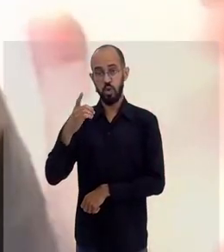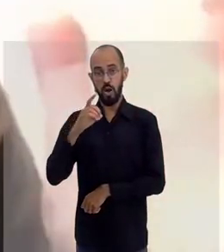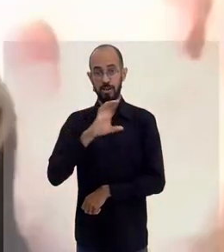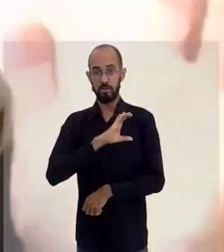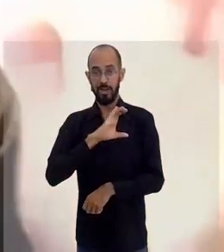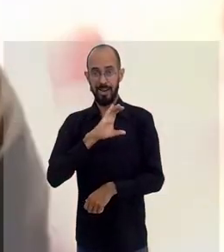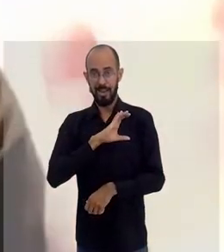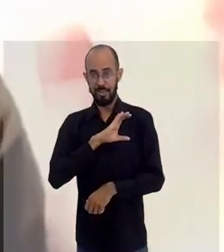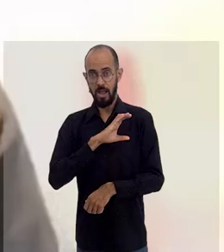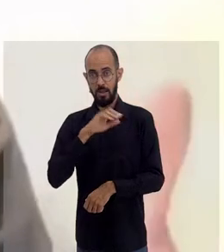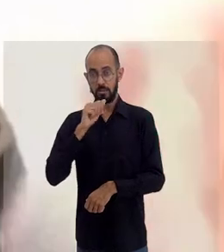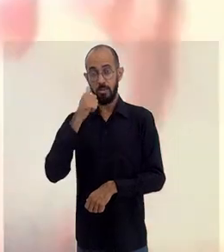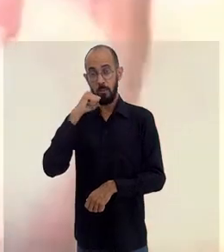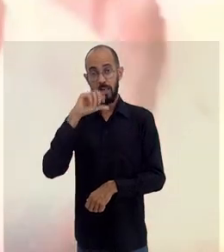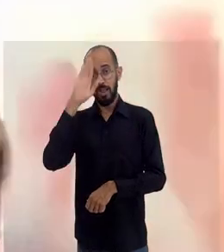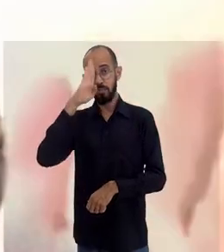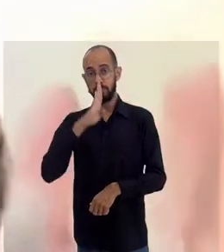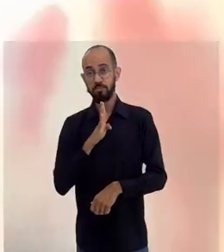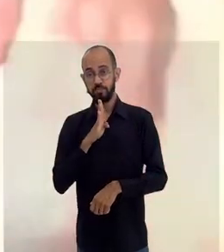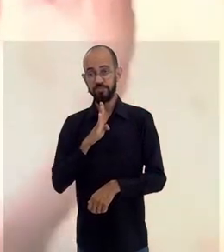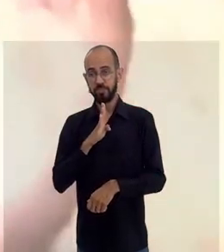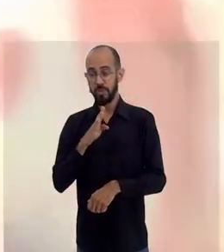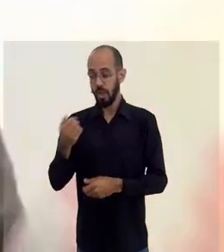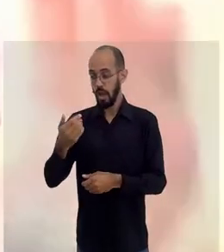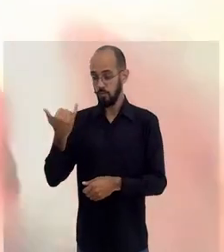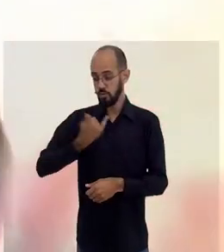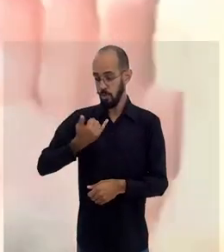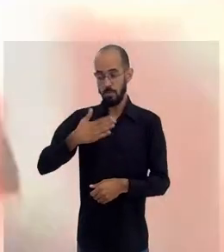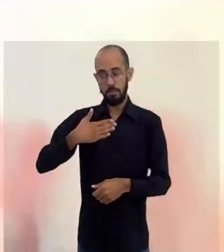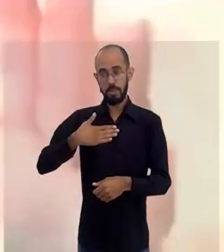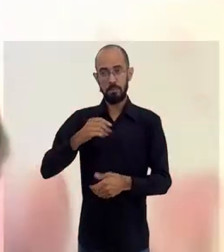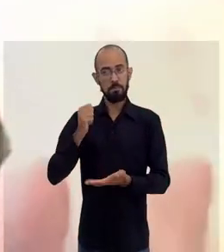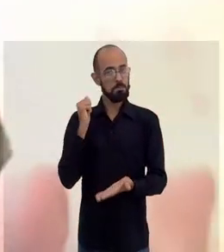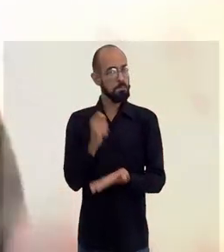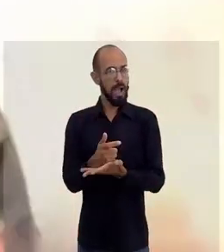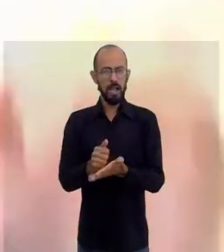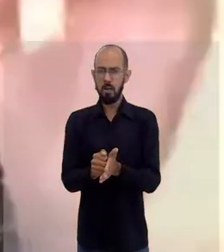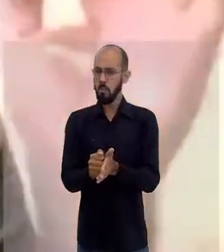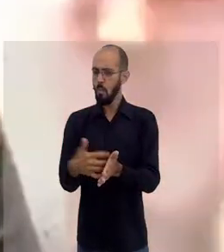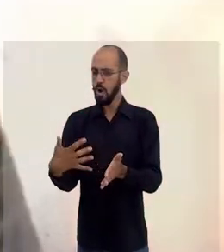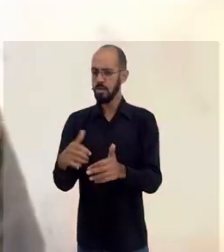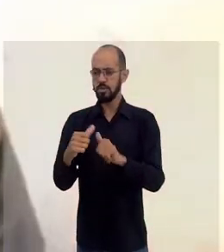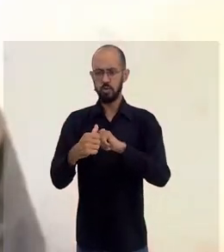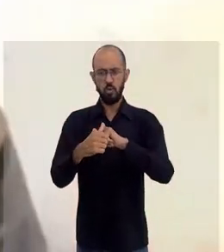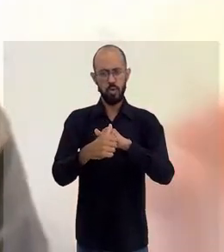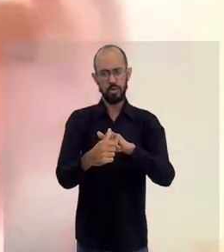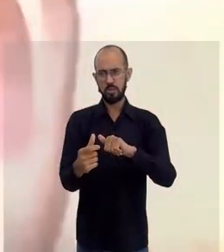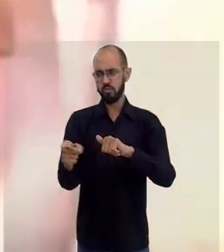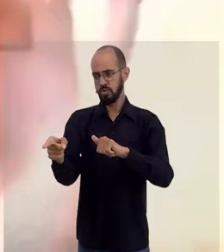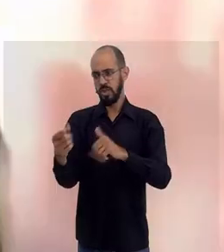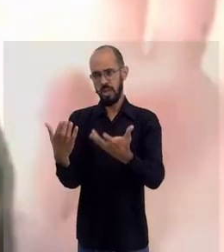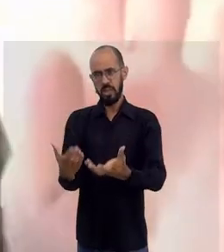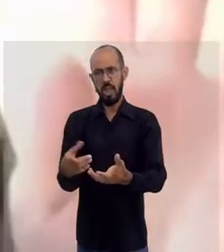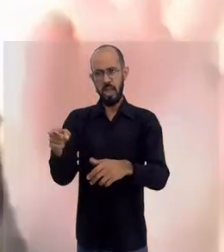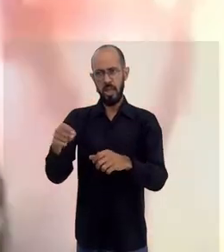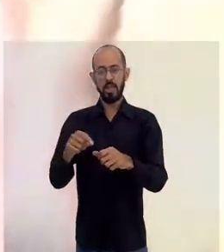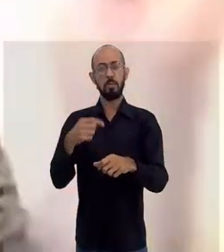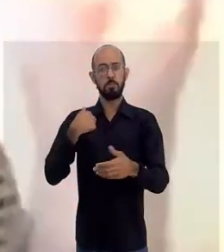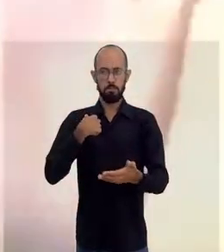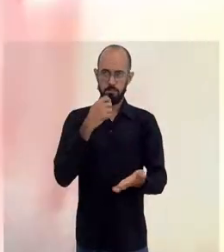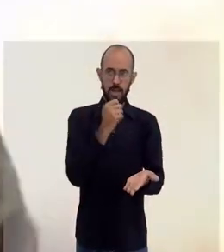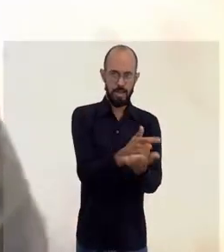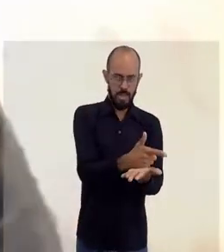nunca me viu na vida e falou, Caruso, paga quantas contas você quiser. E aí eu fui, paguei, enviei os